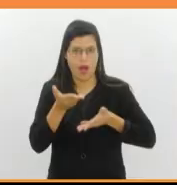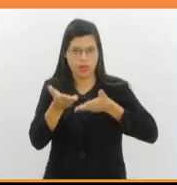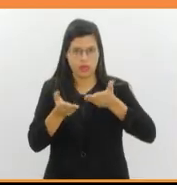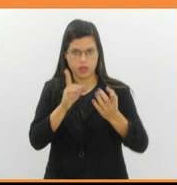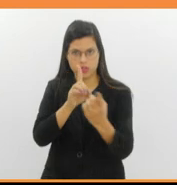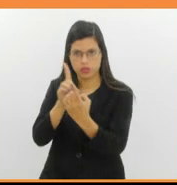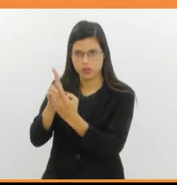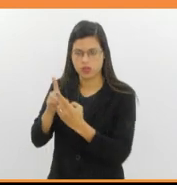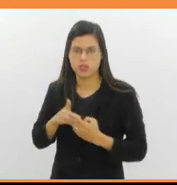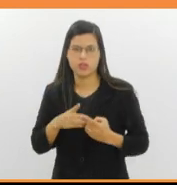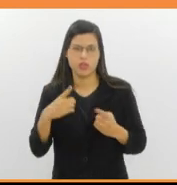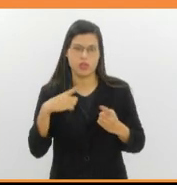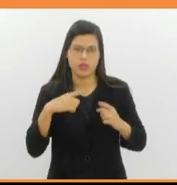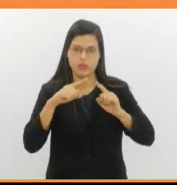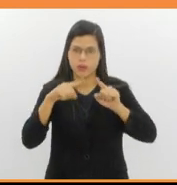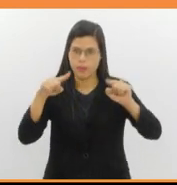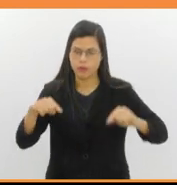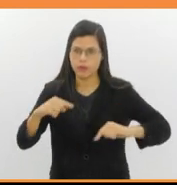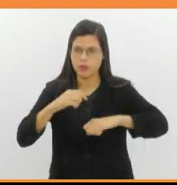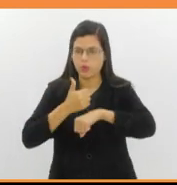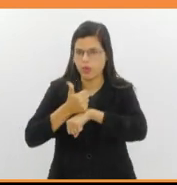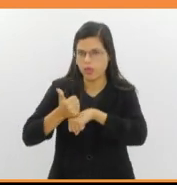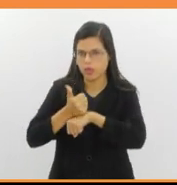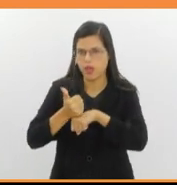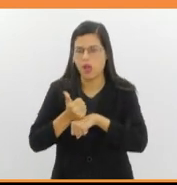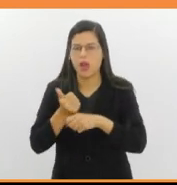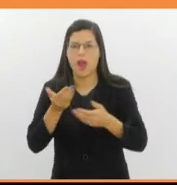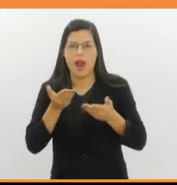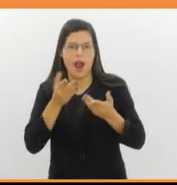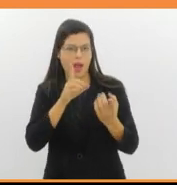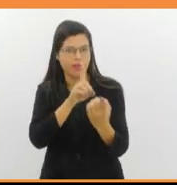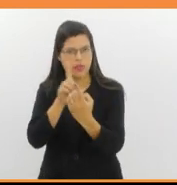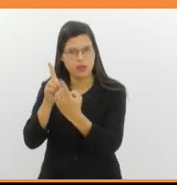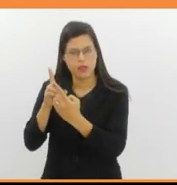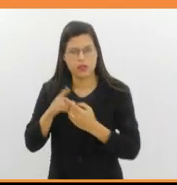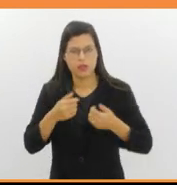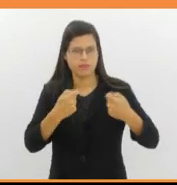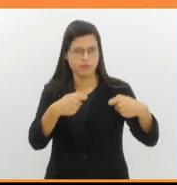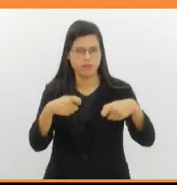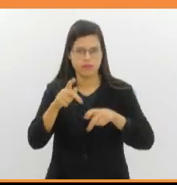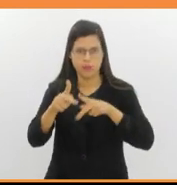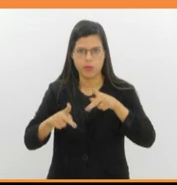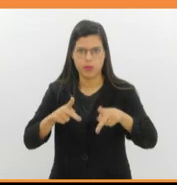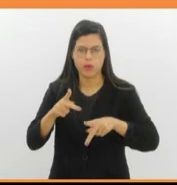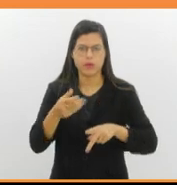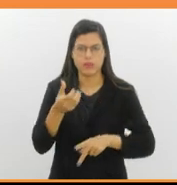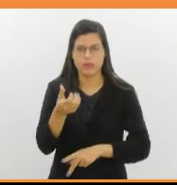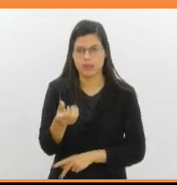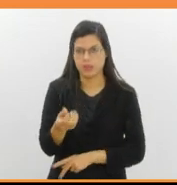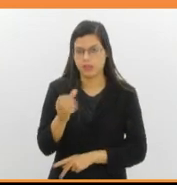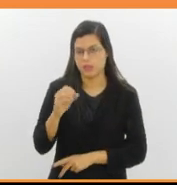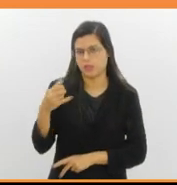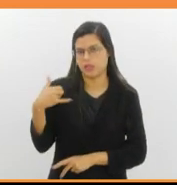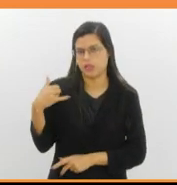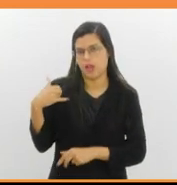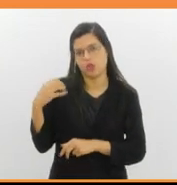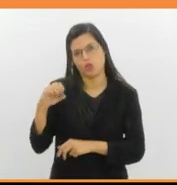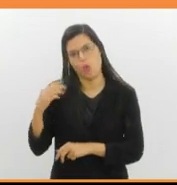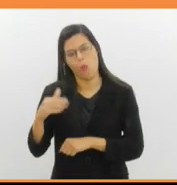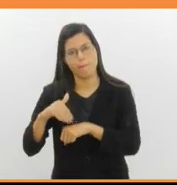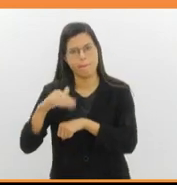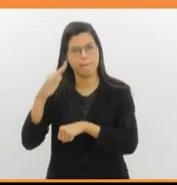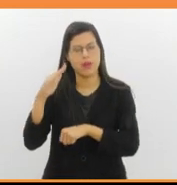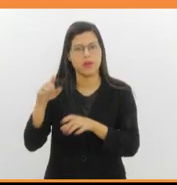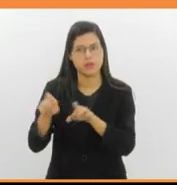multidisciplinar, que estará à disposição para atender as diversas necessidades da população, com 60 anos ou mais, e também em processo de